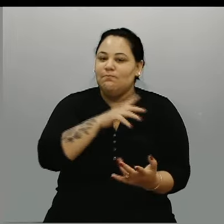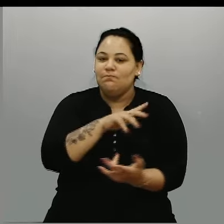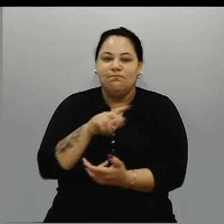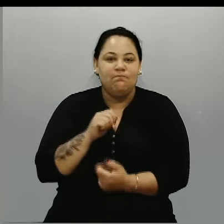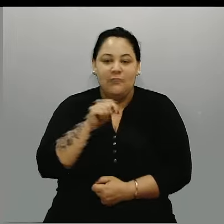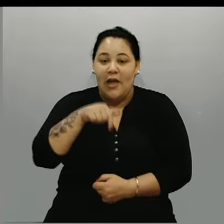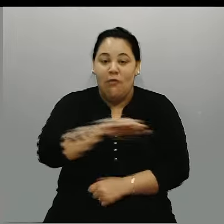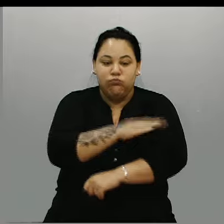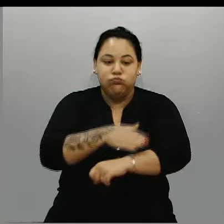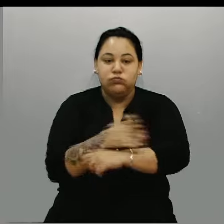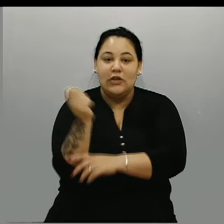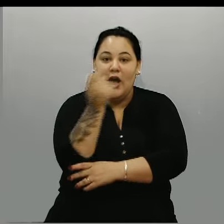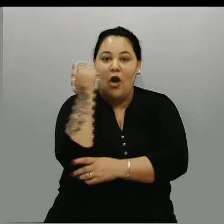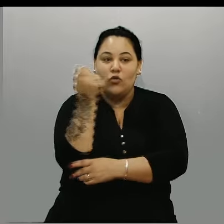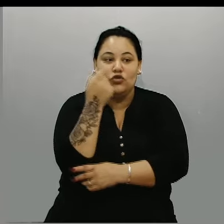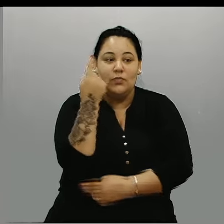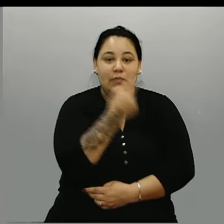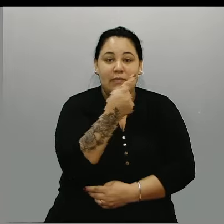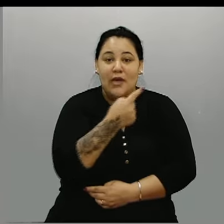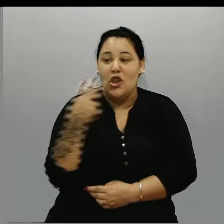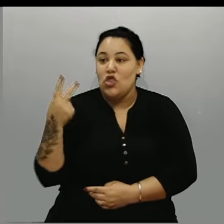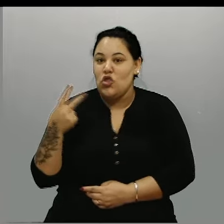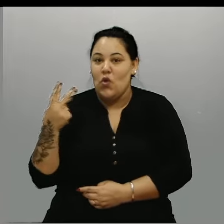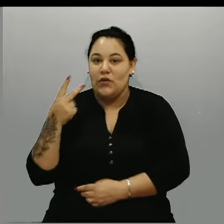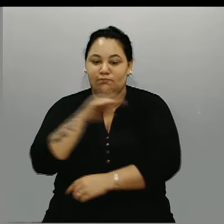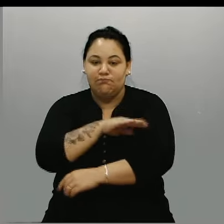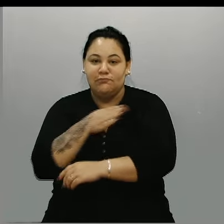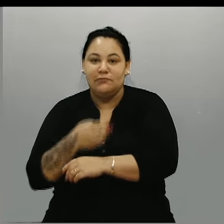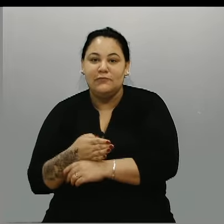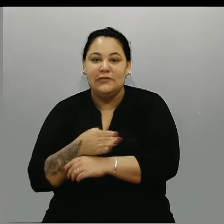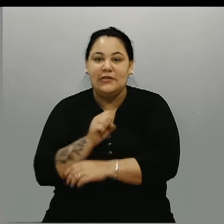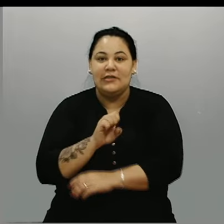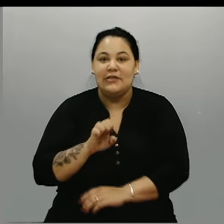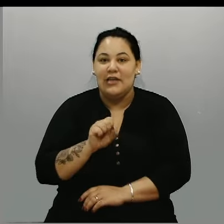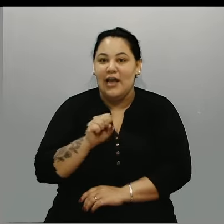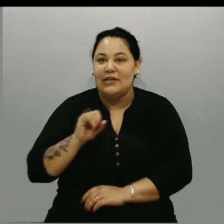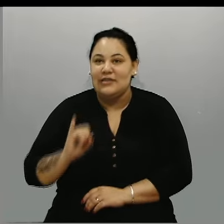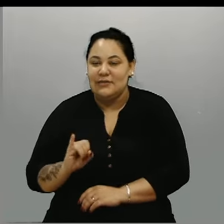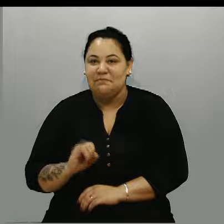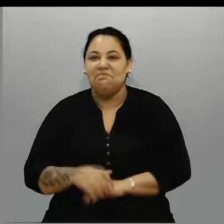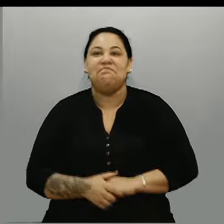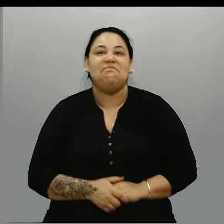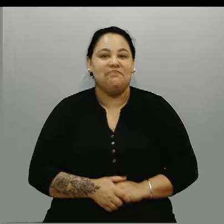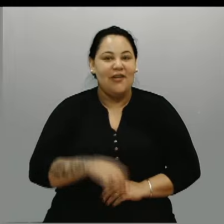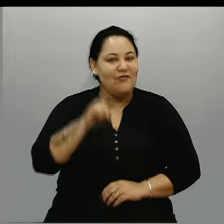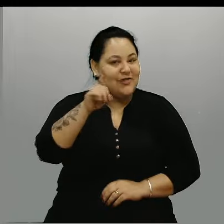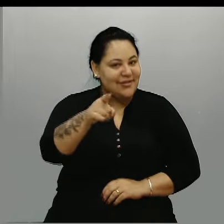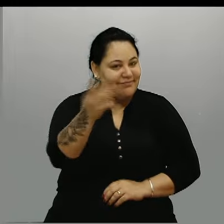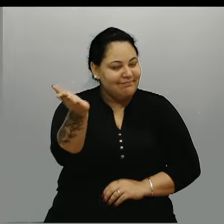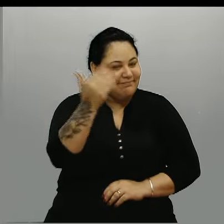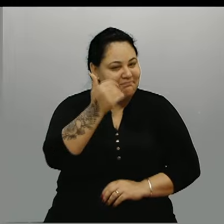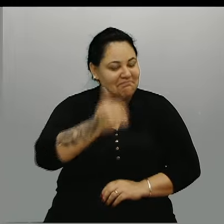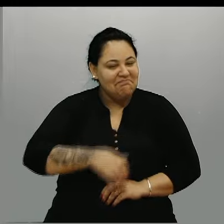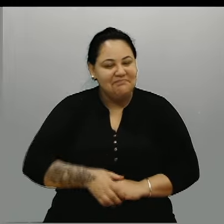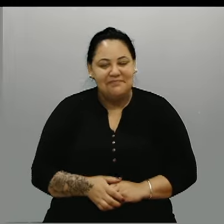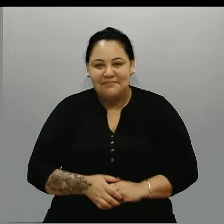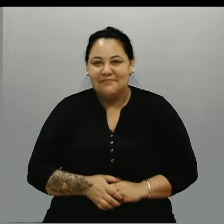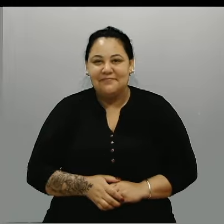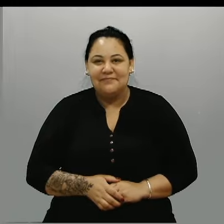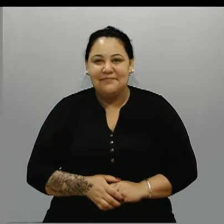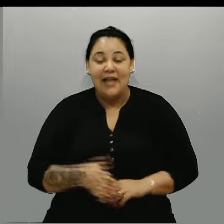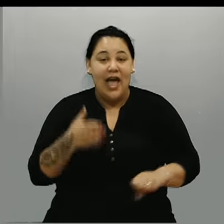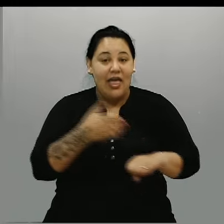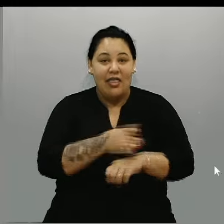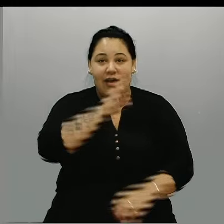1º e 2º, no Ginásio do SESI Às 20h, no bairro Fátima Você é nosso convidado Entrada